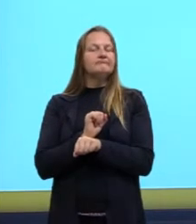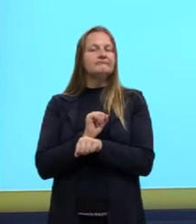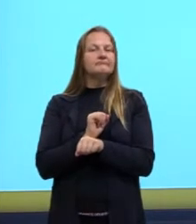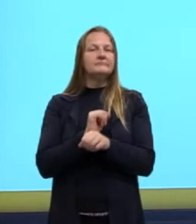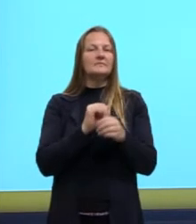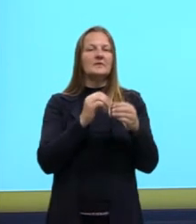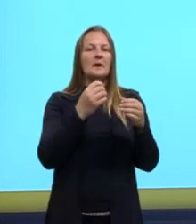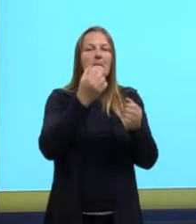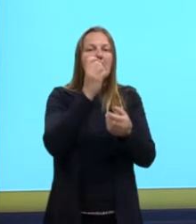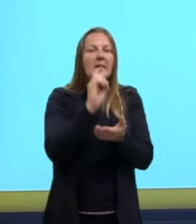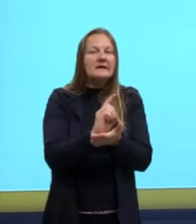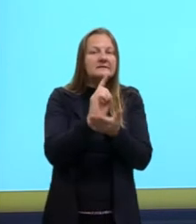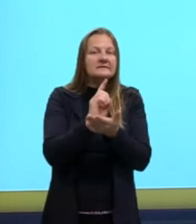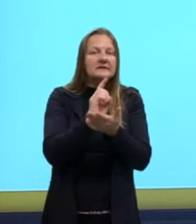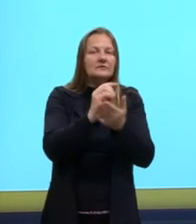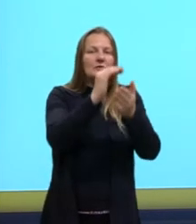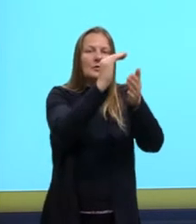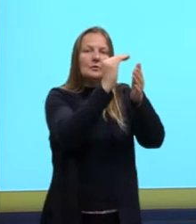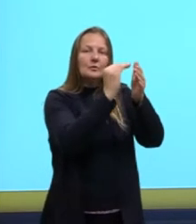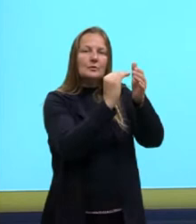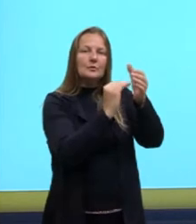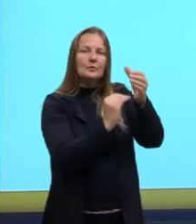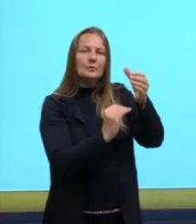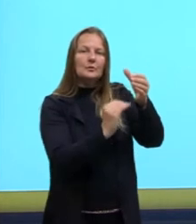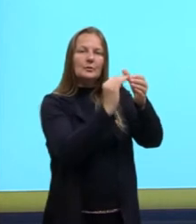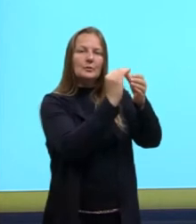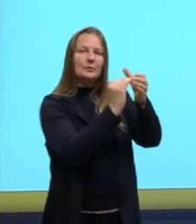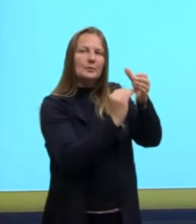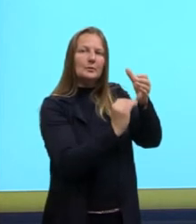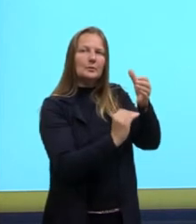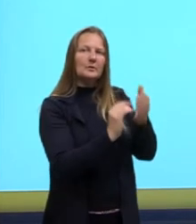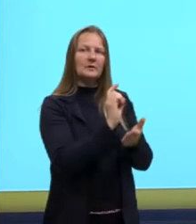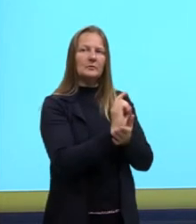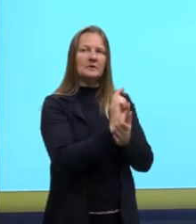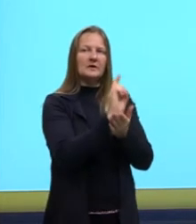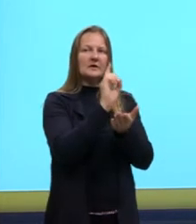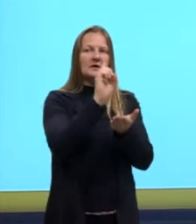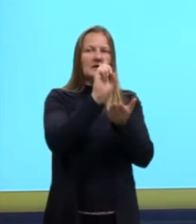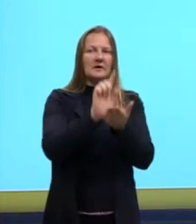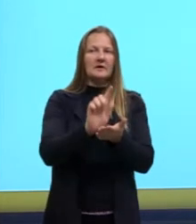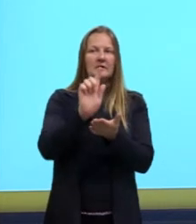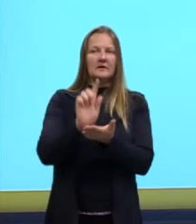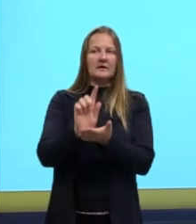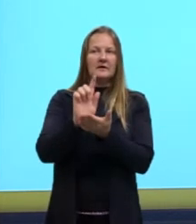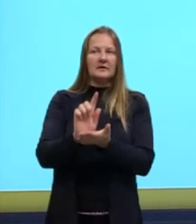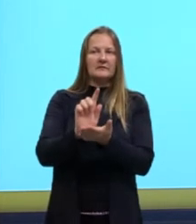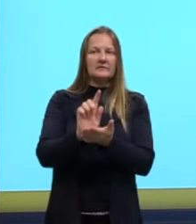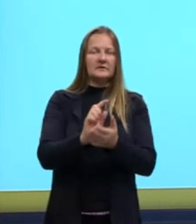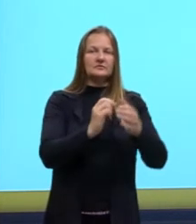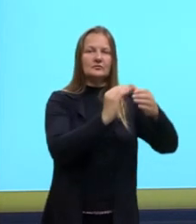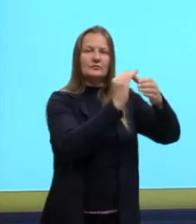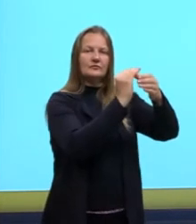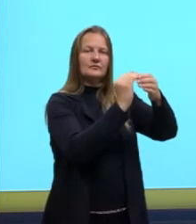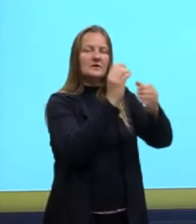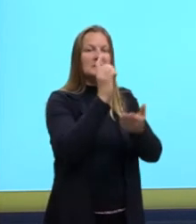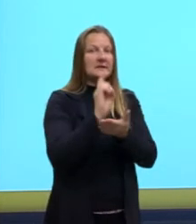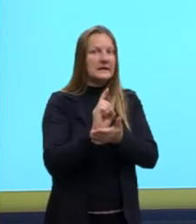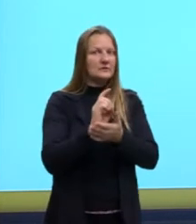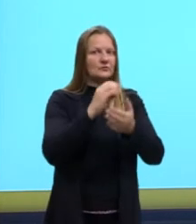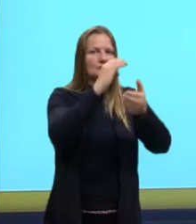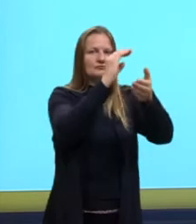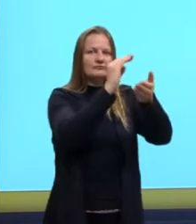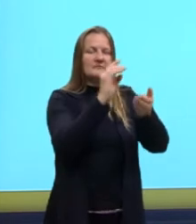componente que é mais denso desce por ação da gravidade. Então, quanto mais denso, né? Vai